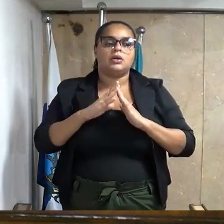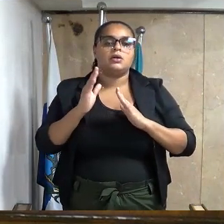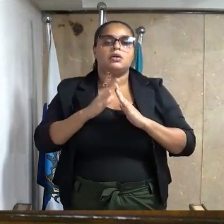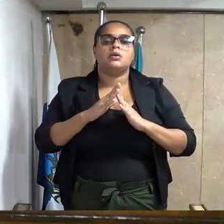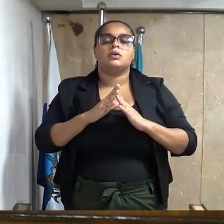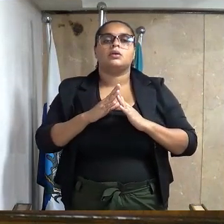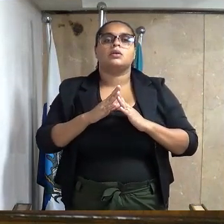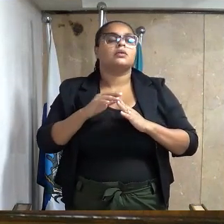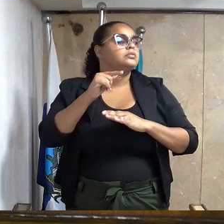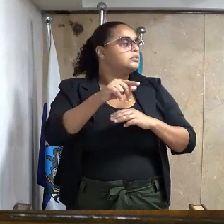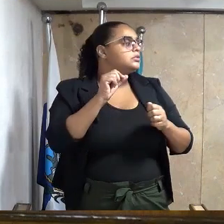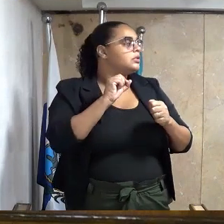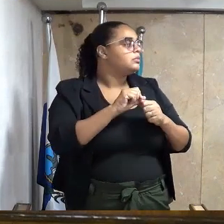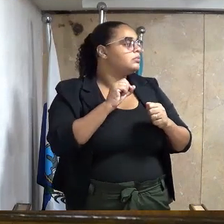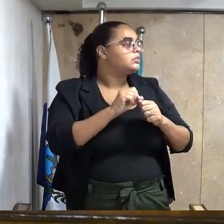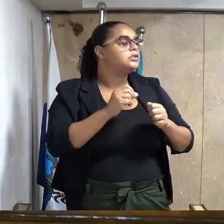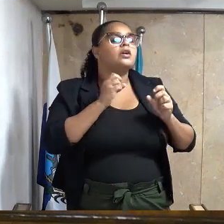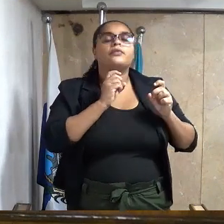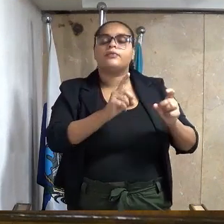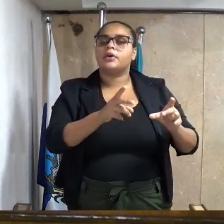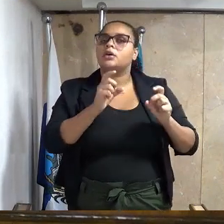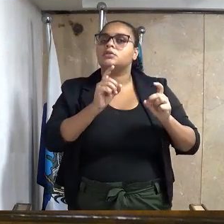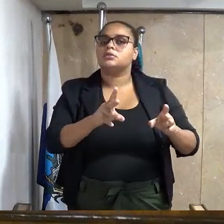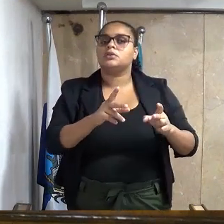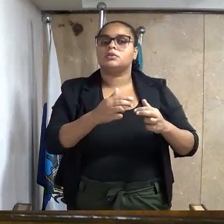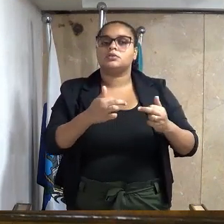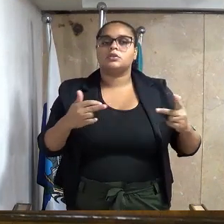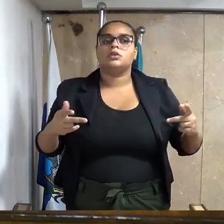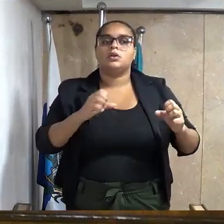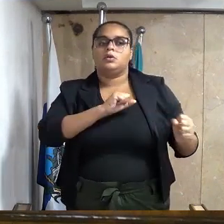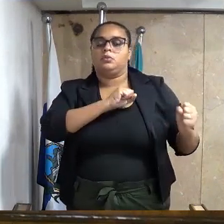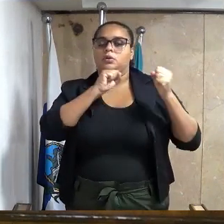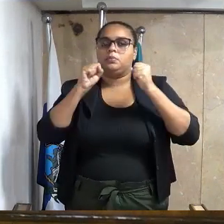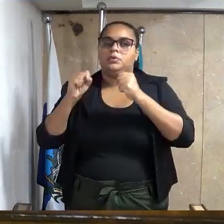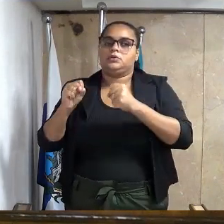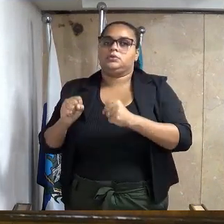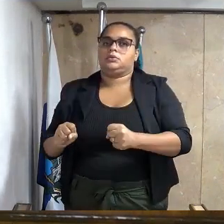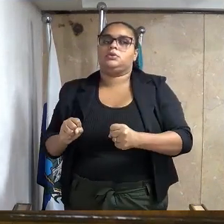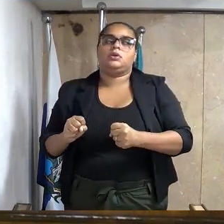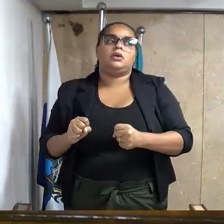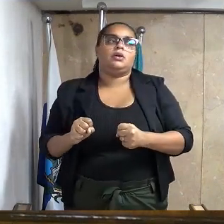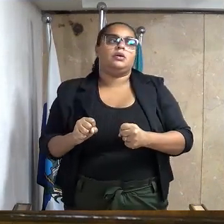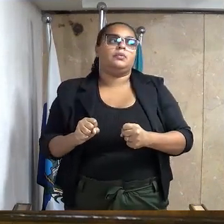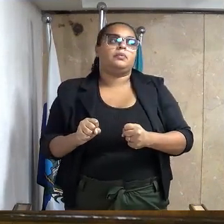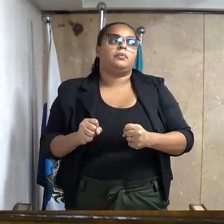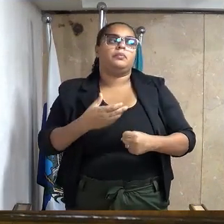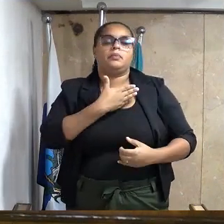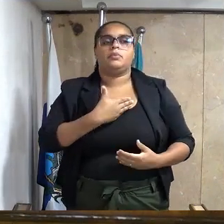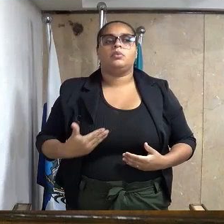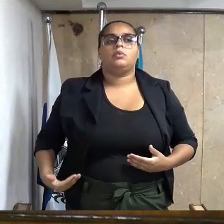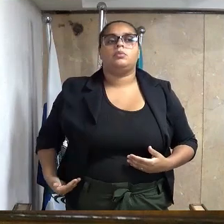e postos de venda regulamentados pelo Poder Público Municipal.